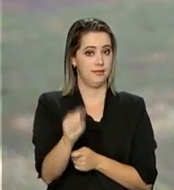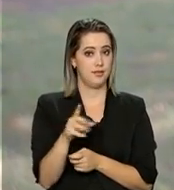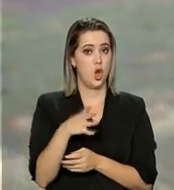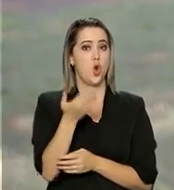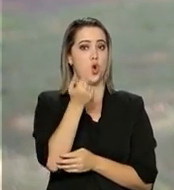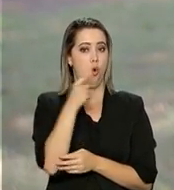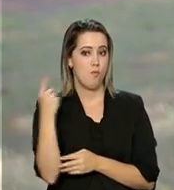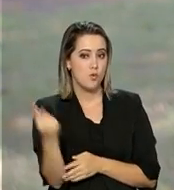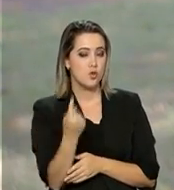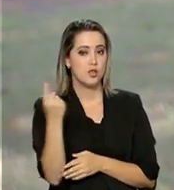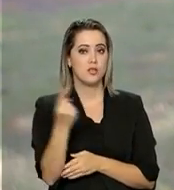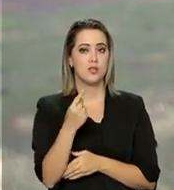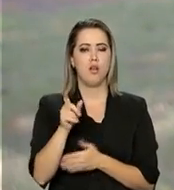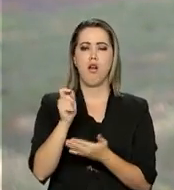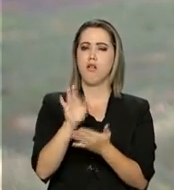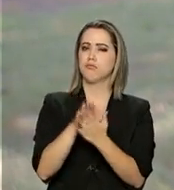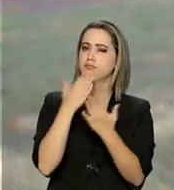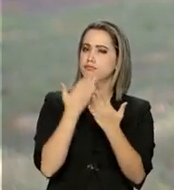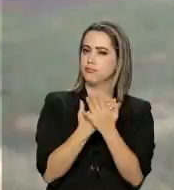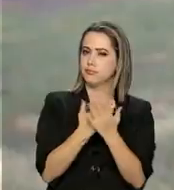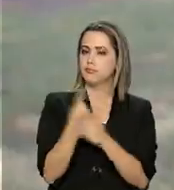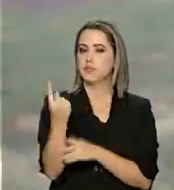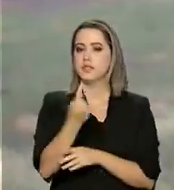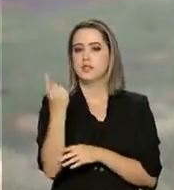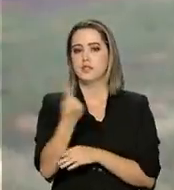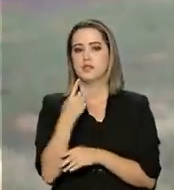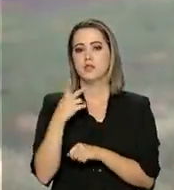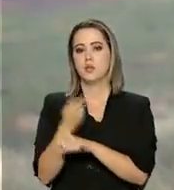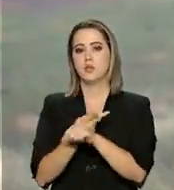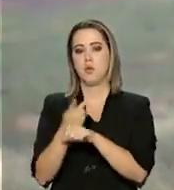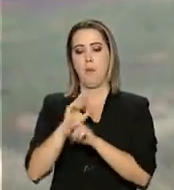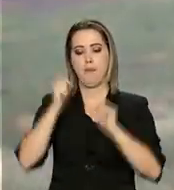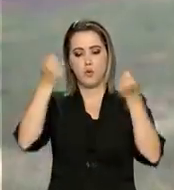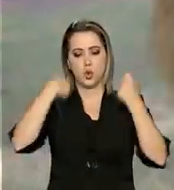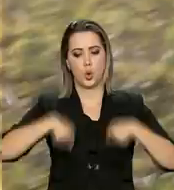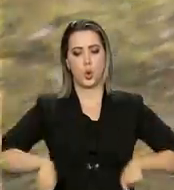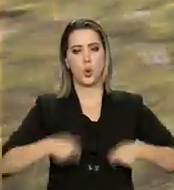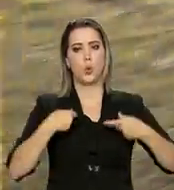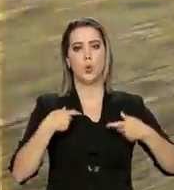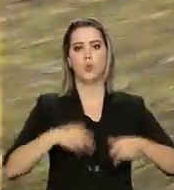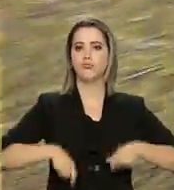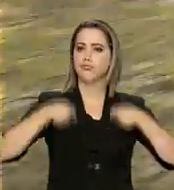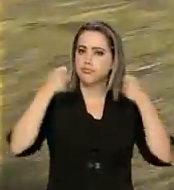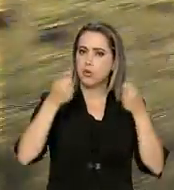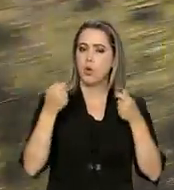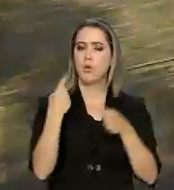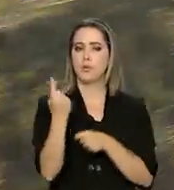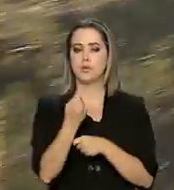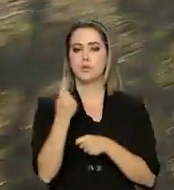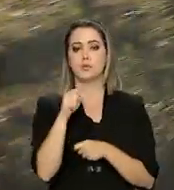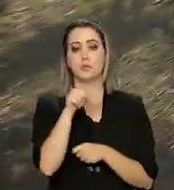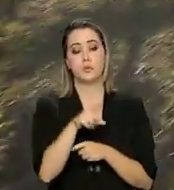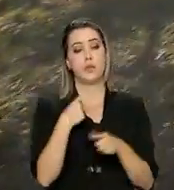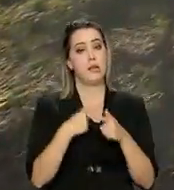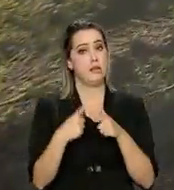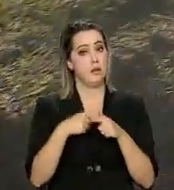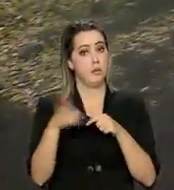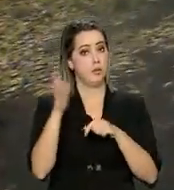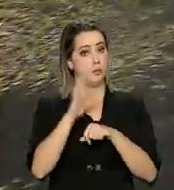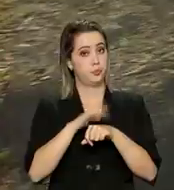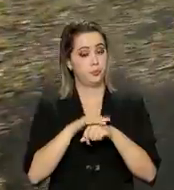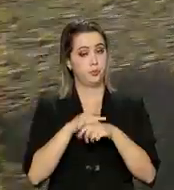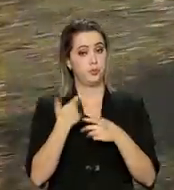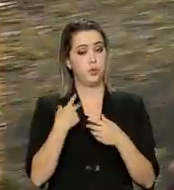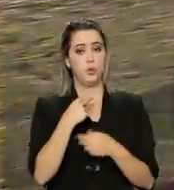como sozinho, faço o dever de casa sozinho, troco de roupa sozinho. Ele nasceu com uma má formação, que o